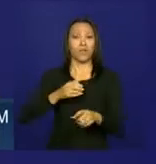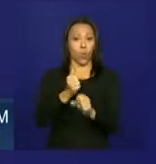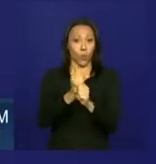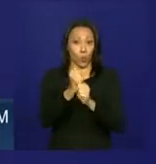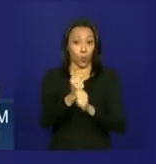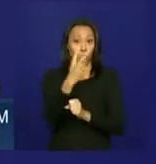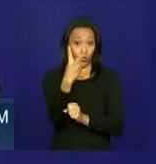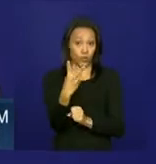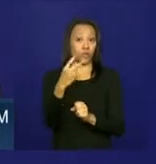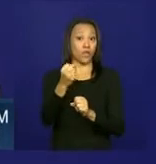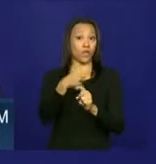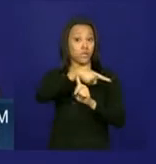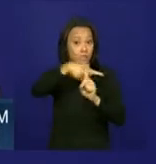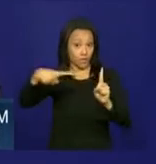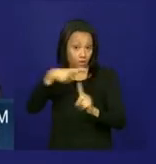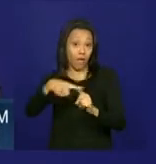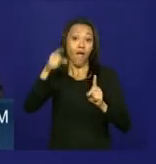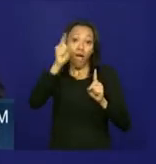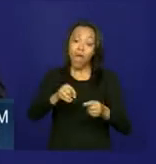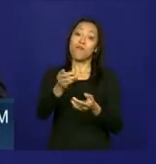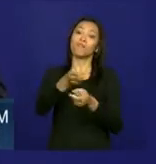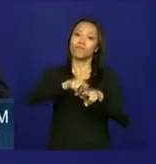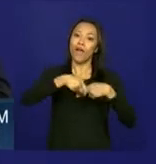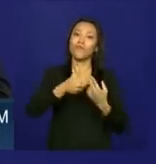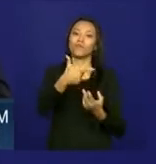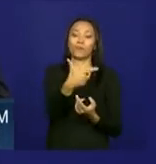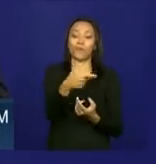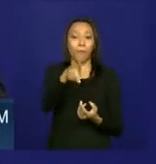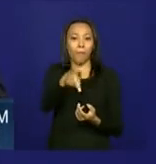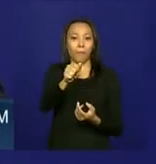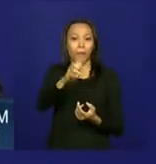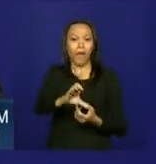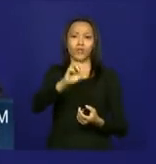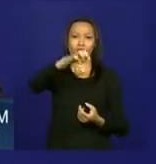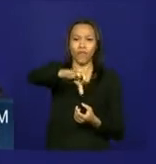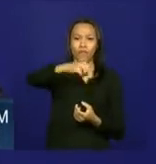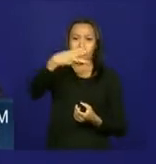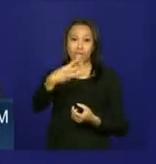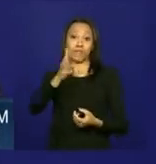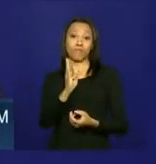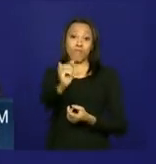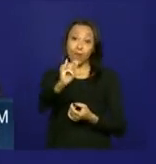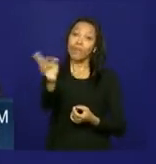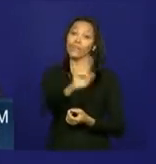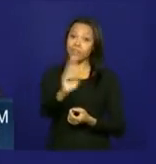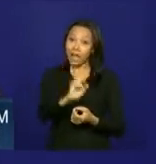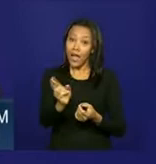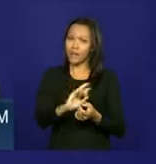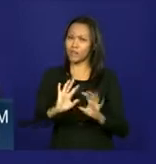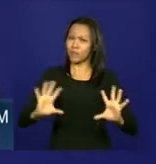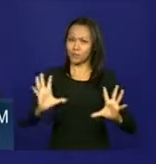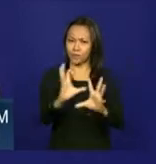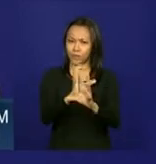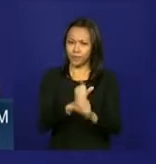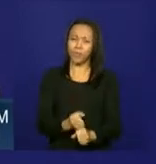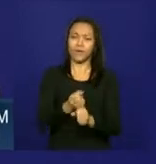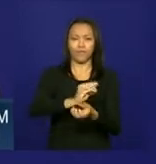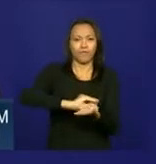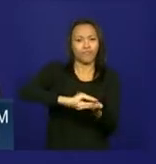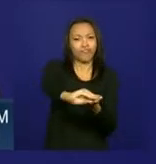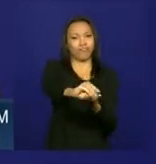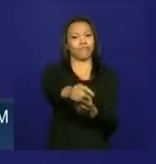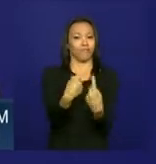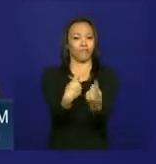anos e meio, por meio do PAC, foram investidos 93 bilhões de reais em empreendimentos de mobilidade